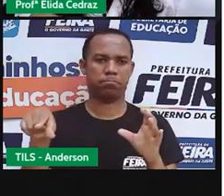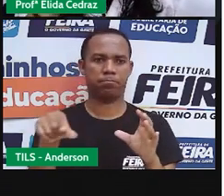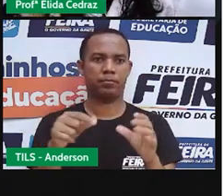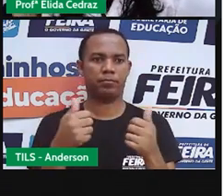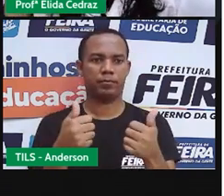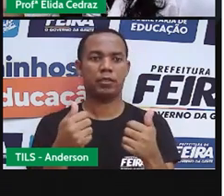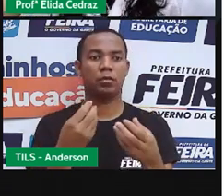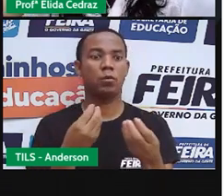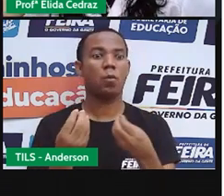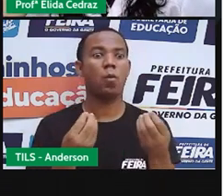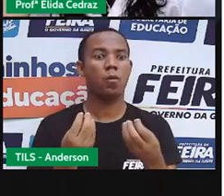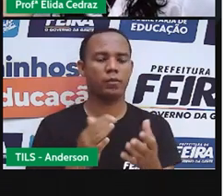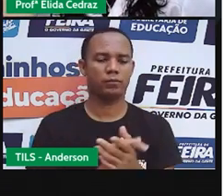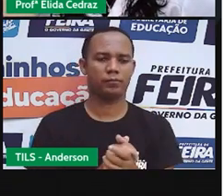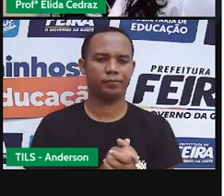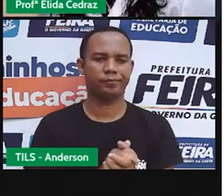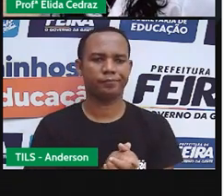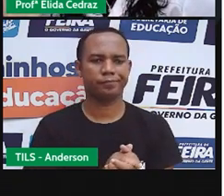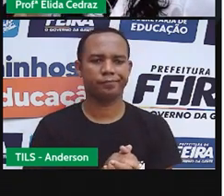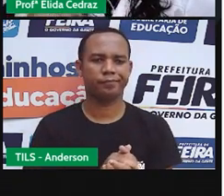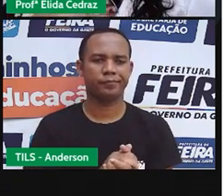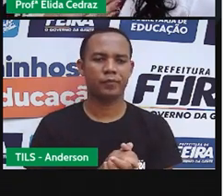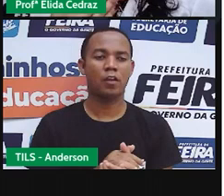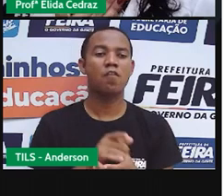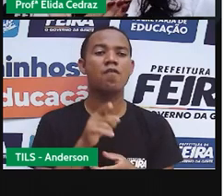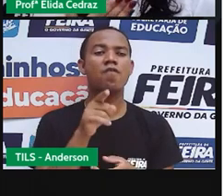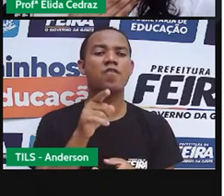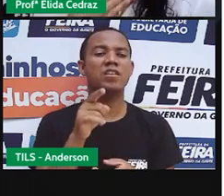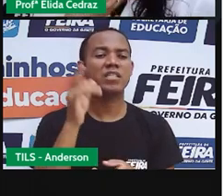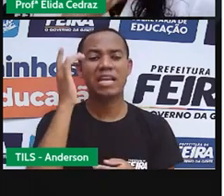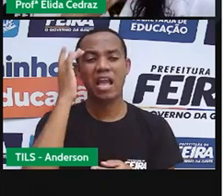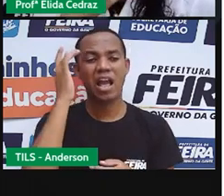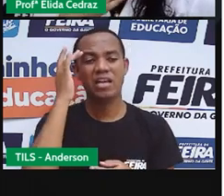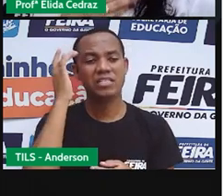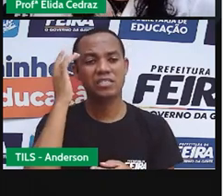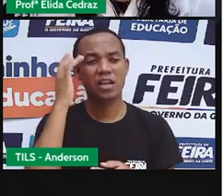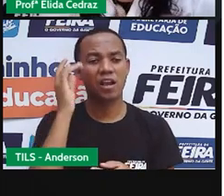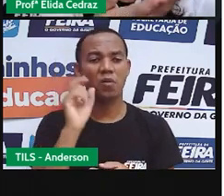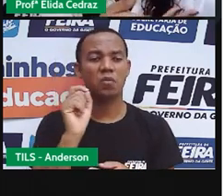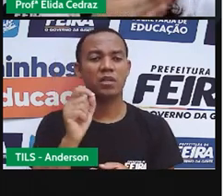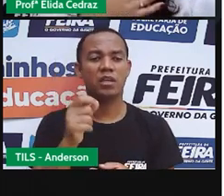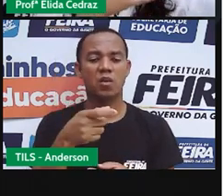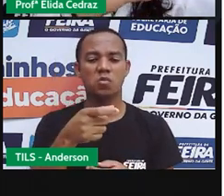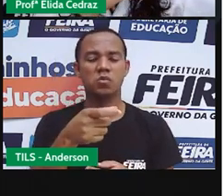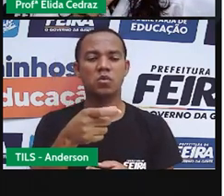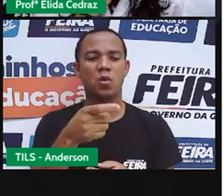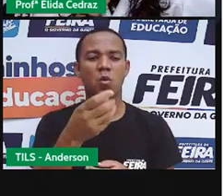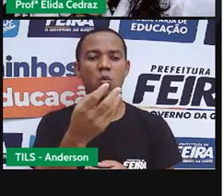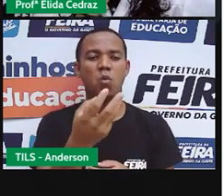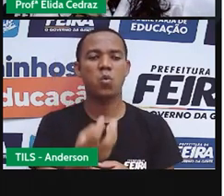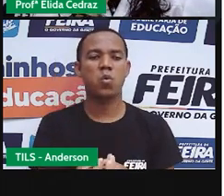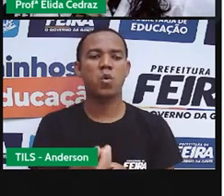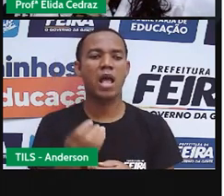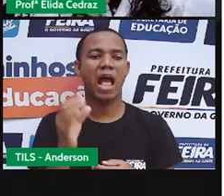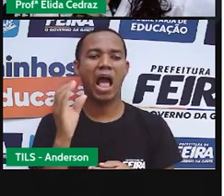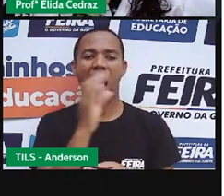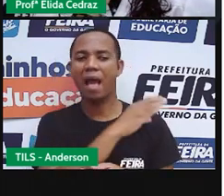Dá um chute aí, patroelida. Você acha que o gelo vai derreter mais rápido em qual jeito?